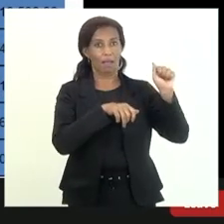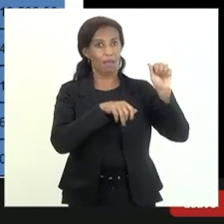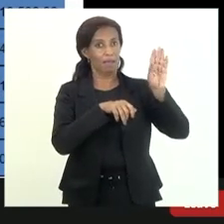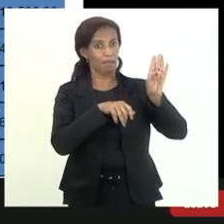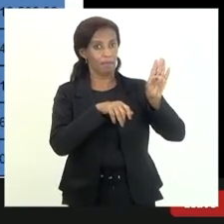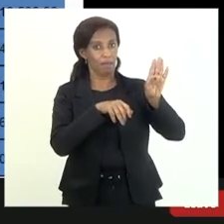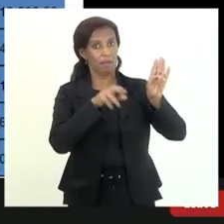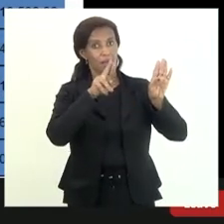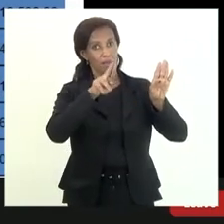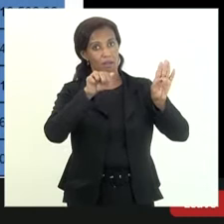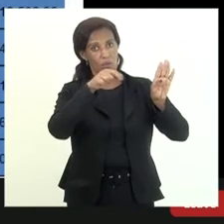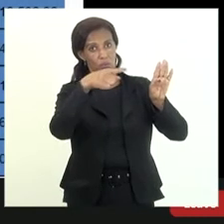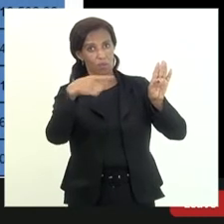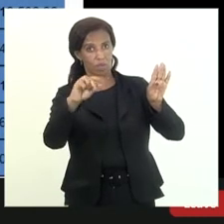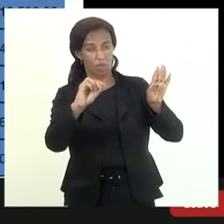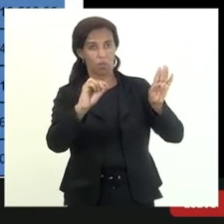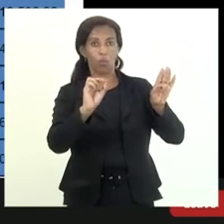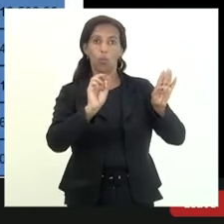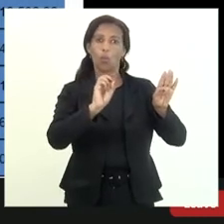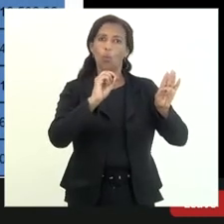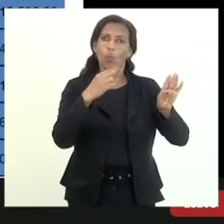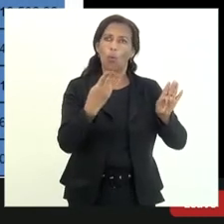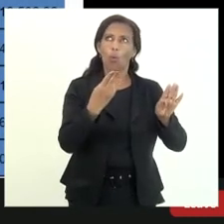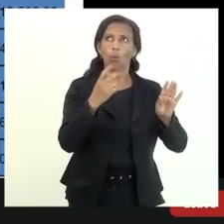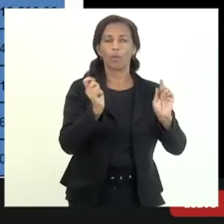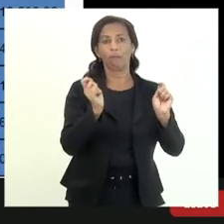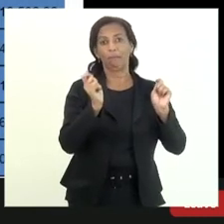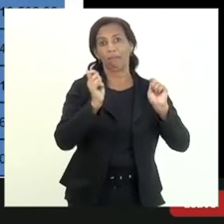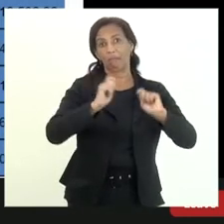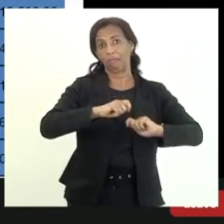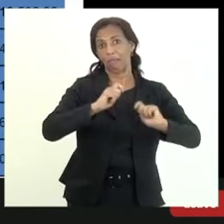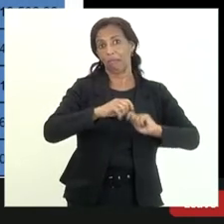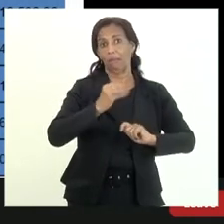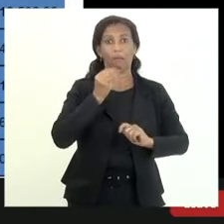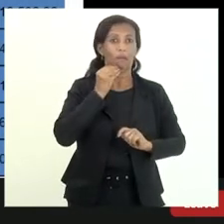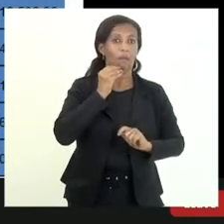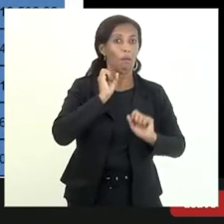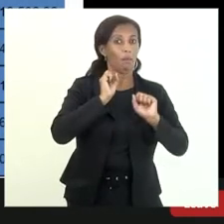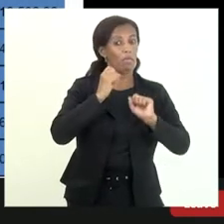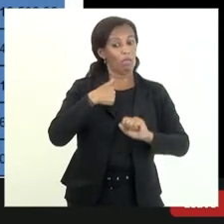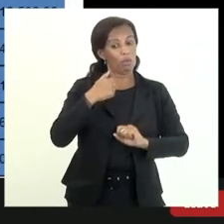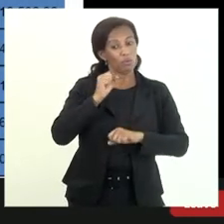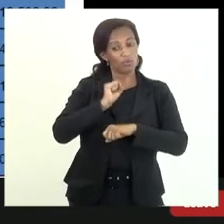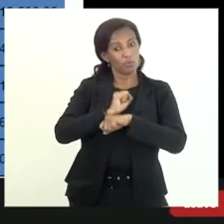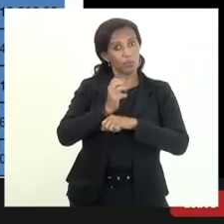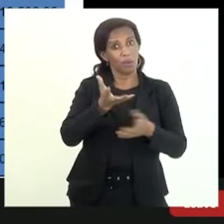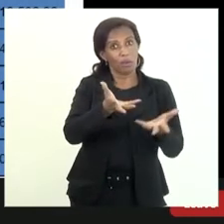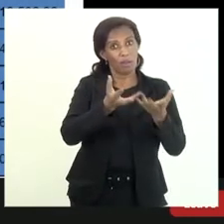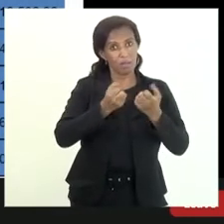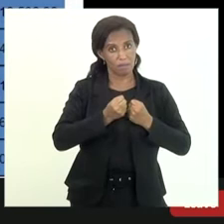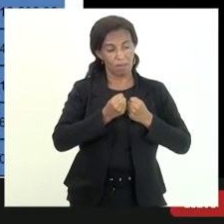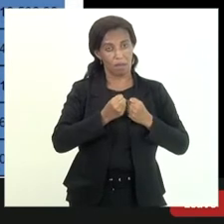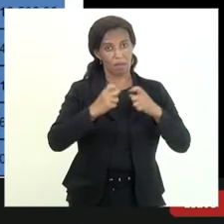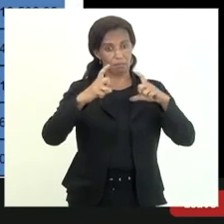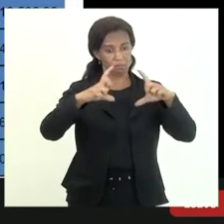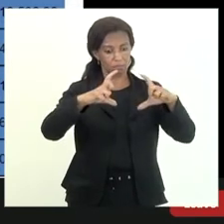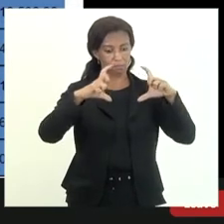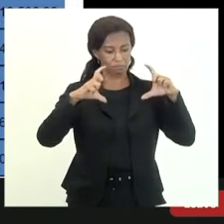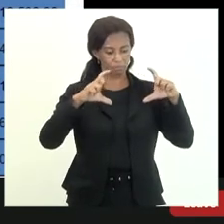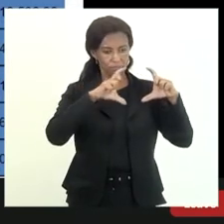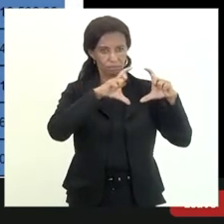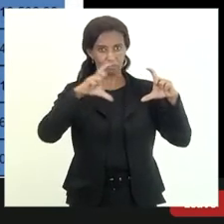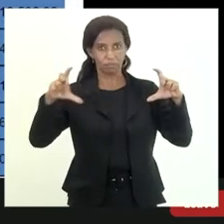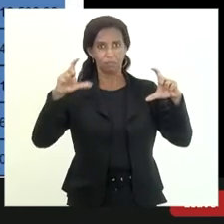B da União ou que é aquilo que é considerado provável que eu espero receber e o que está em azul é